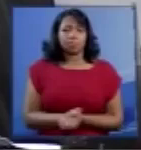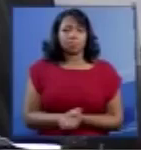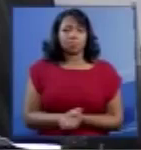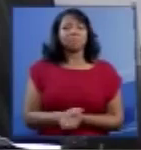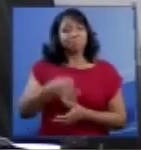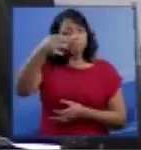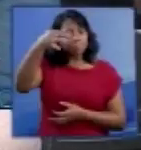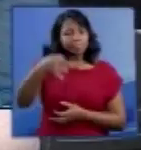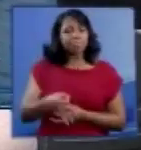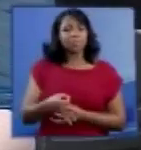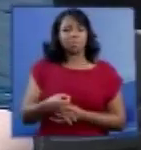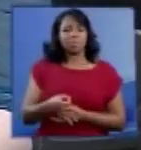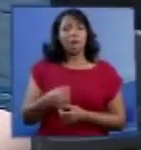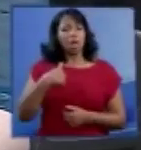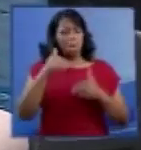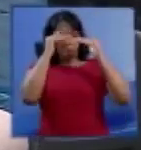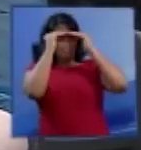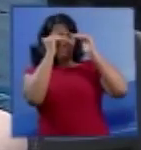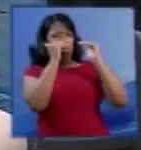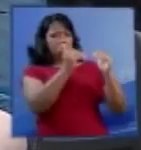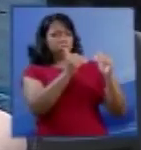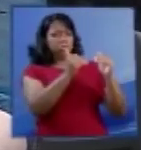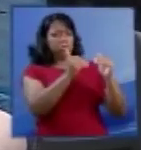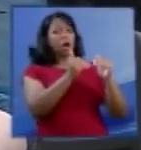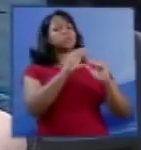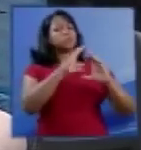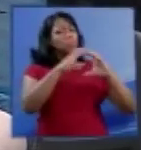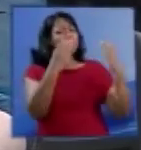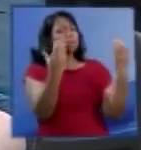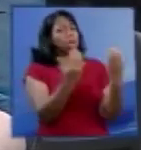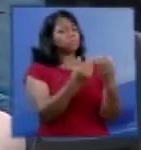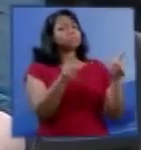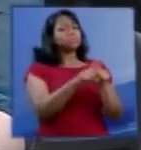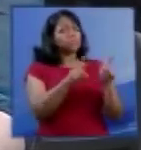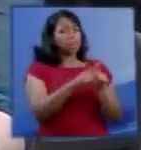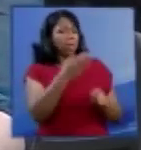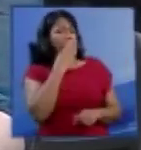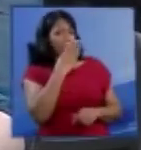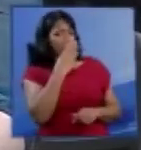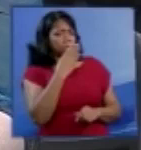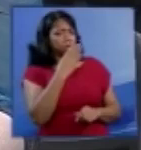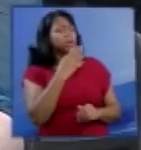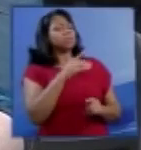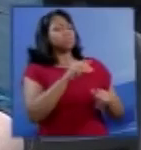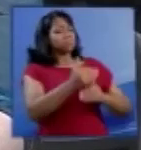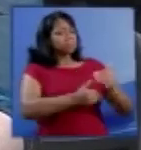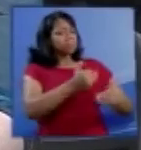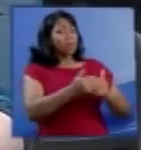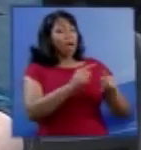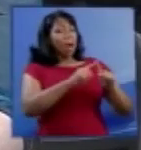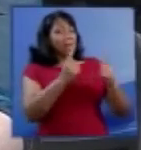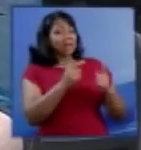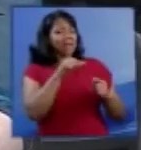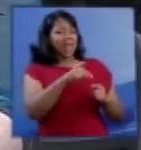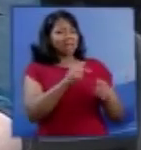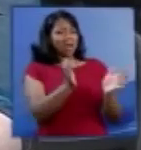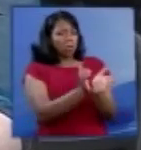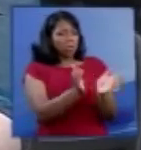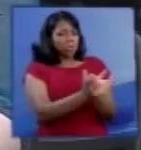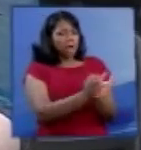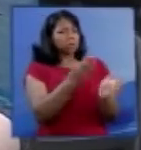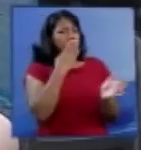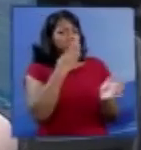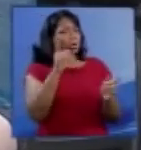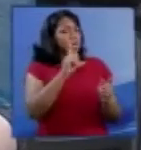certamente, eu respeito às comunidades indígenas que assim procedem, mas elas não evoluíram a ponto